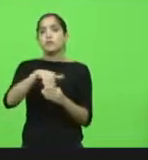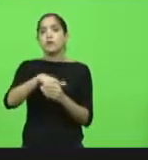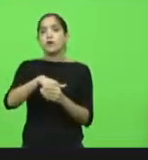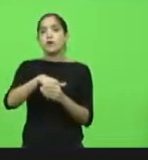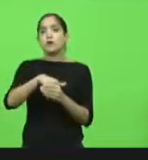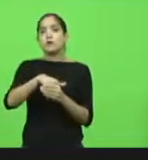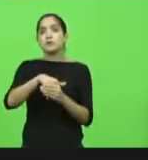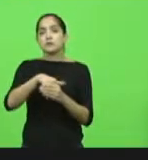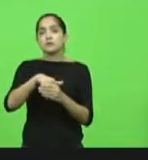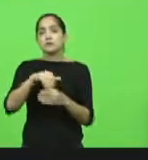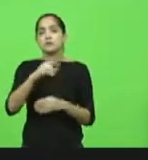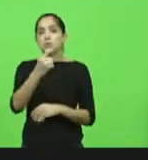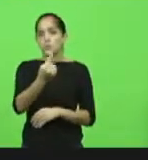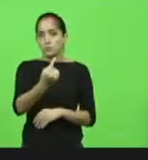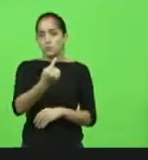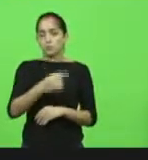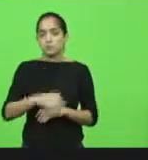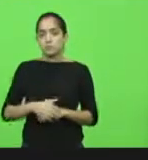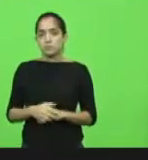PSB recomenda o voto 1.